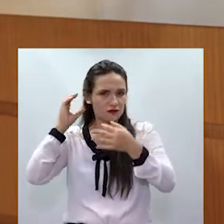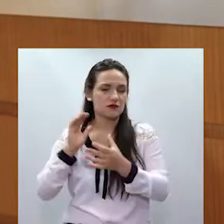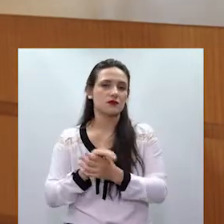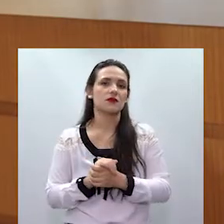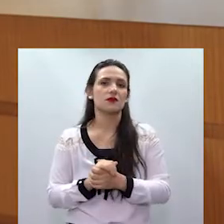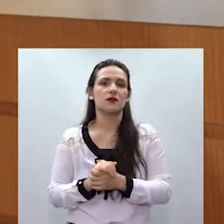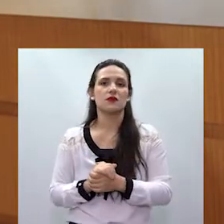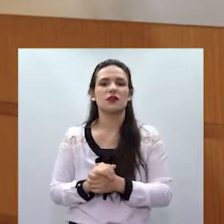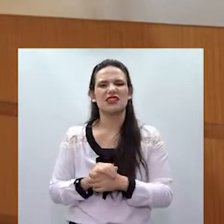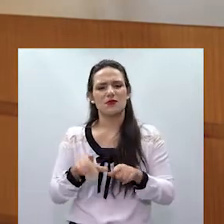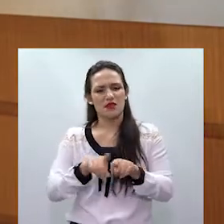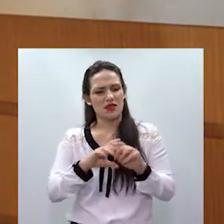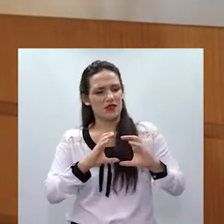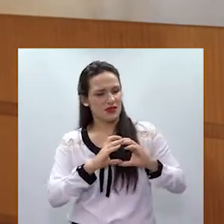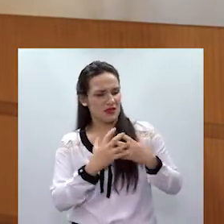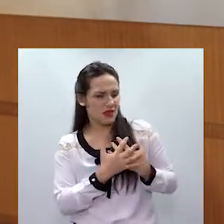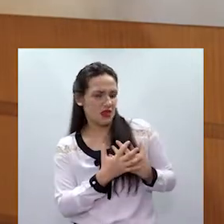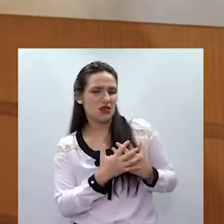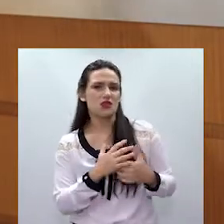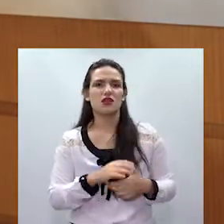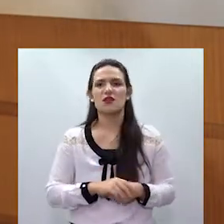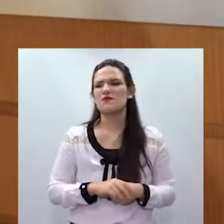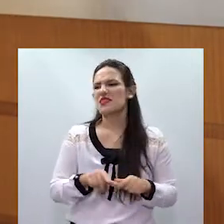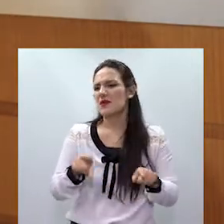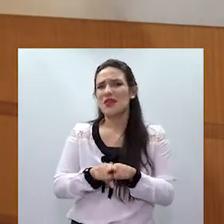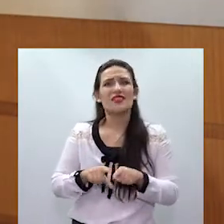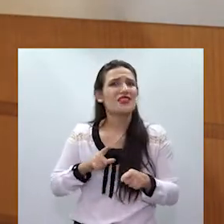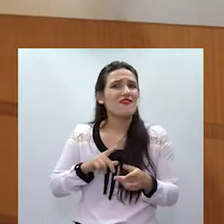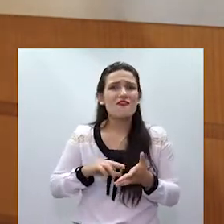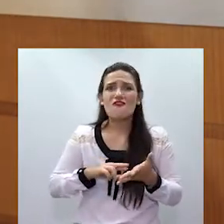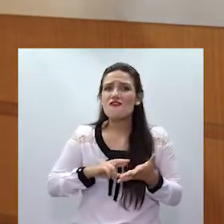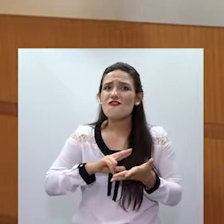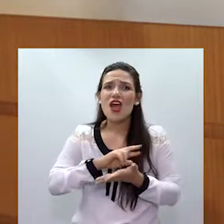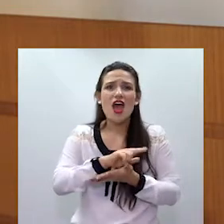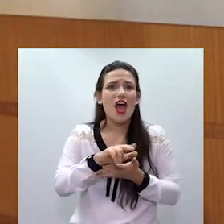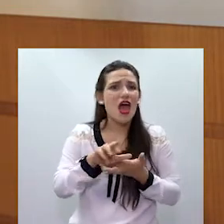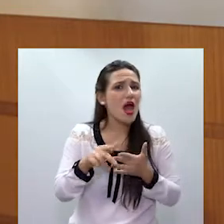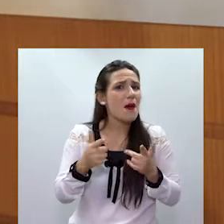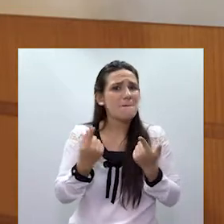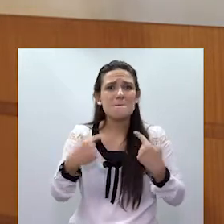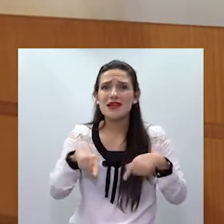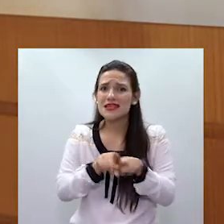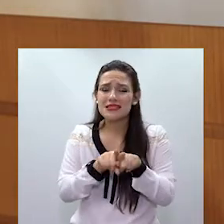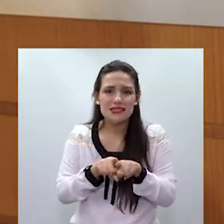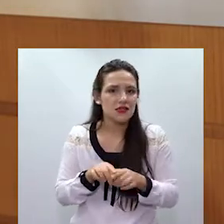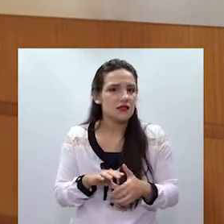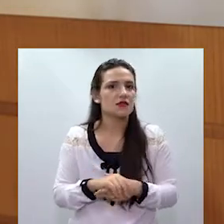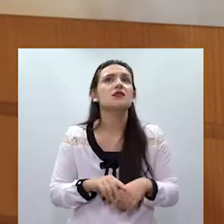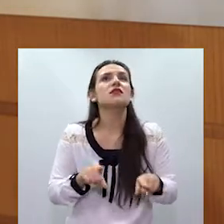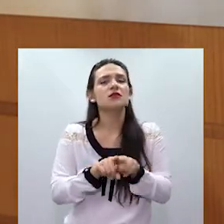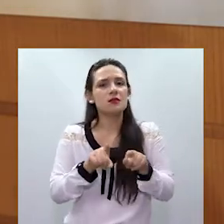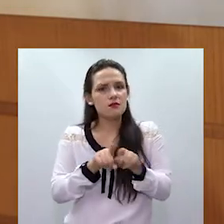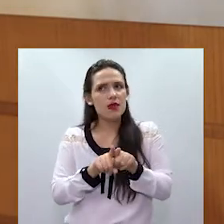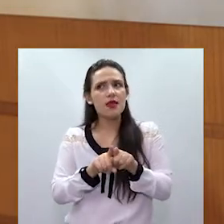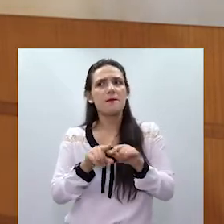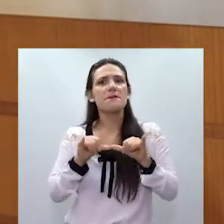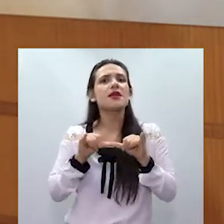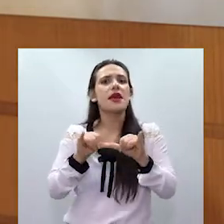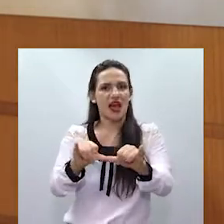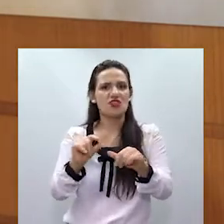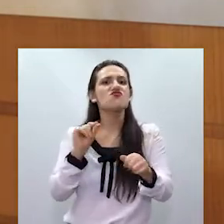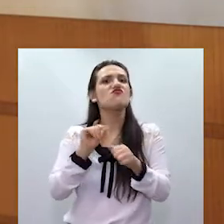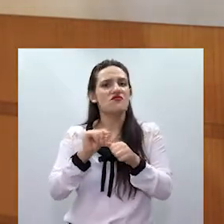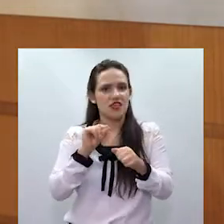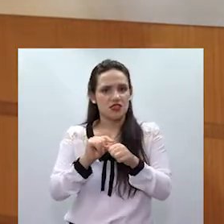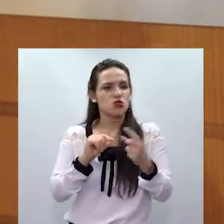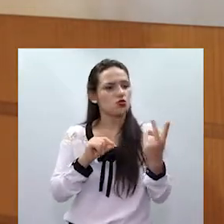claro que o álcool não é a causa, potencializa a violência doméstica. Então, nós fizemos várias parcerias com duas redes de supermercados,